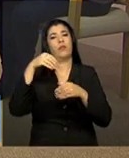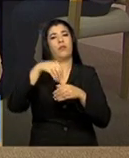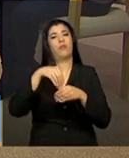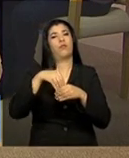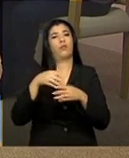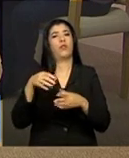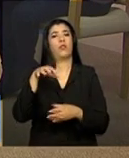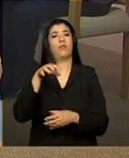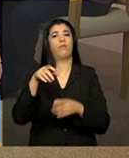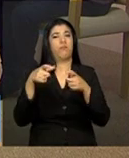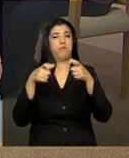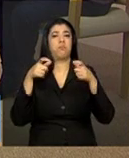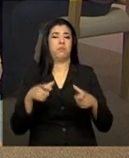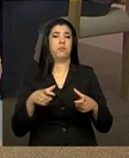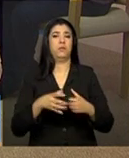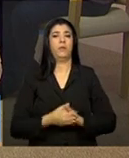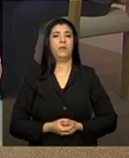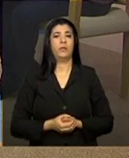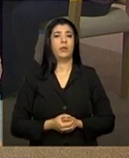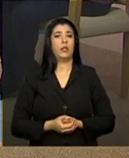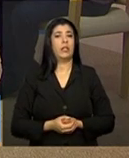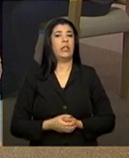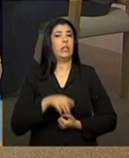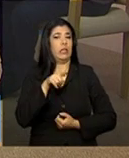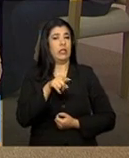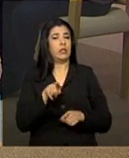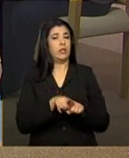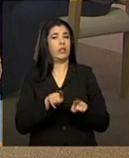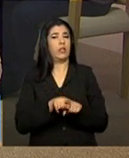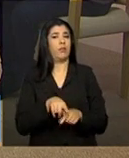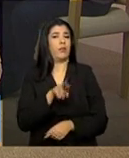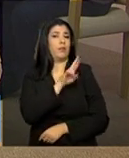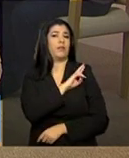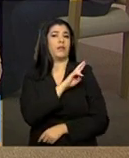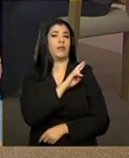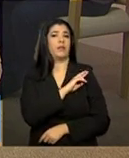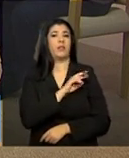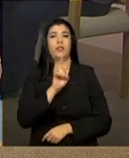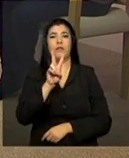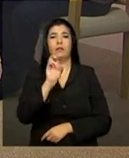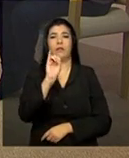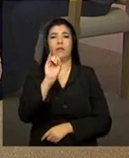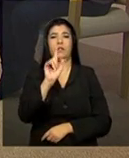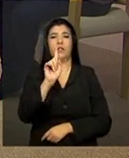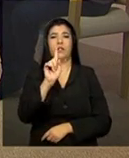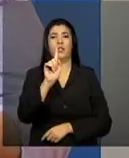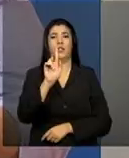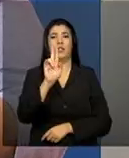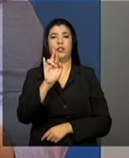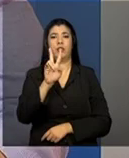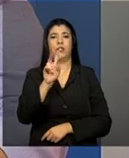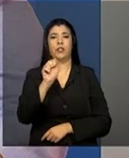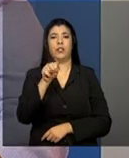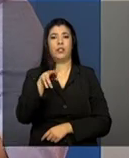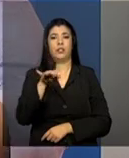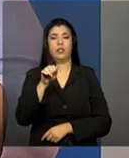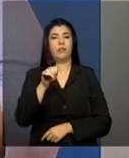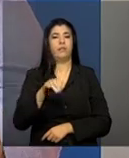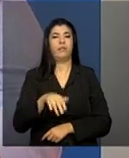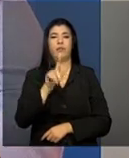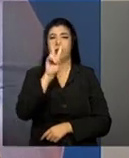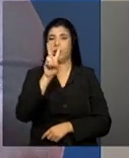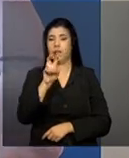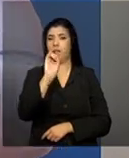né. E também, e isso é o papel um pouco da vigilância, né, que a vigilância sócio-assistencial, ela faz esse resgate,